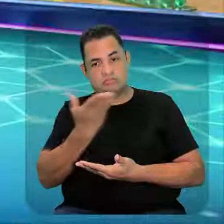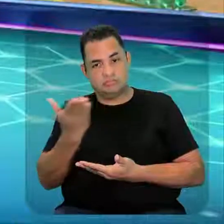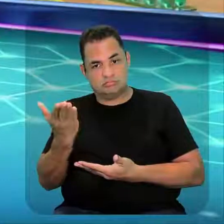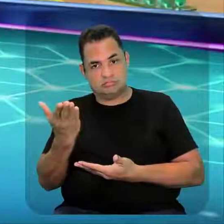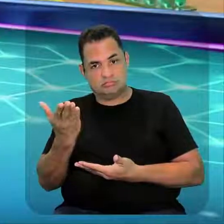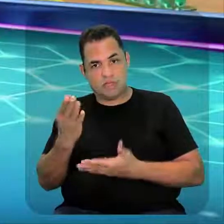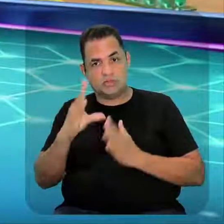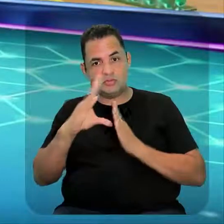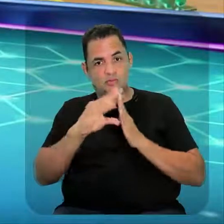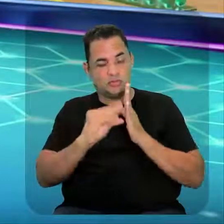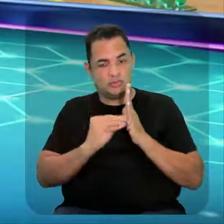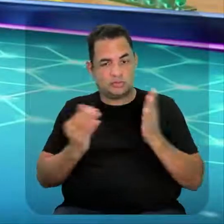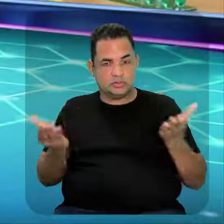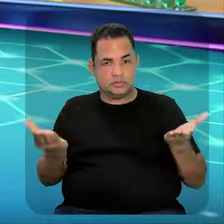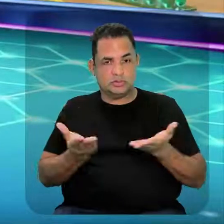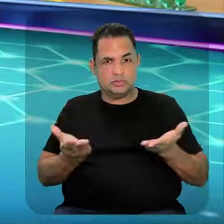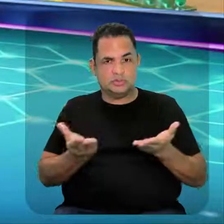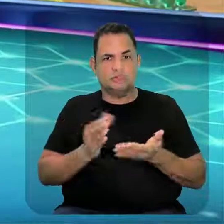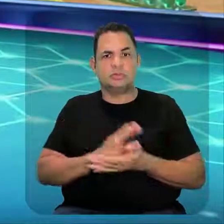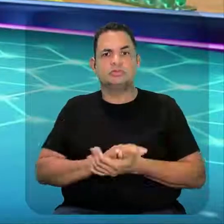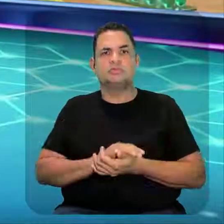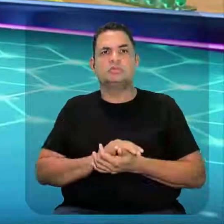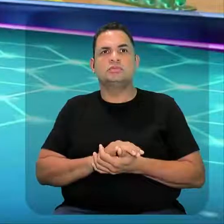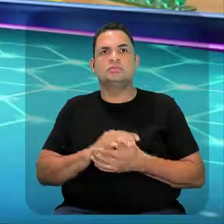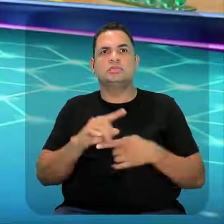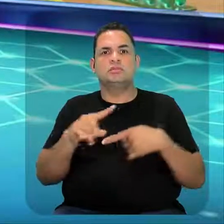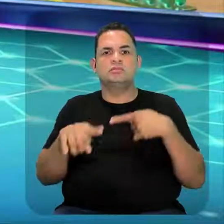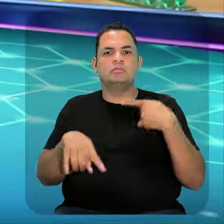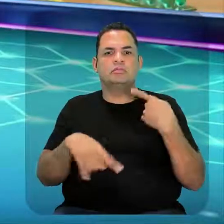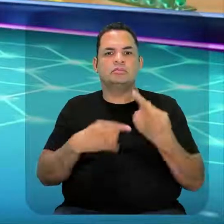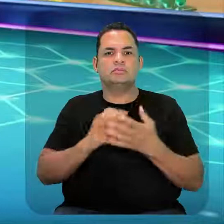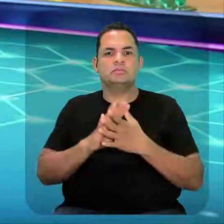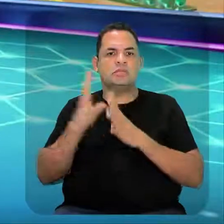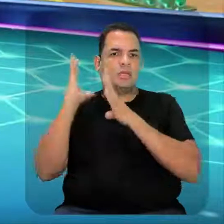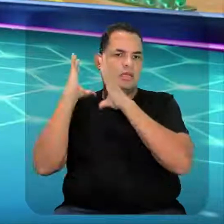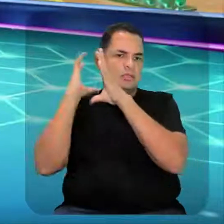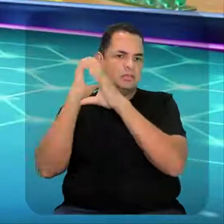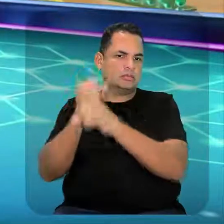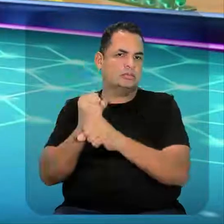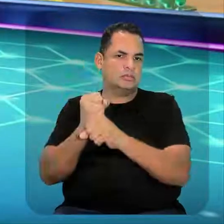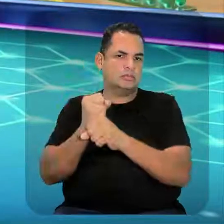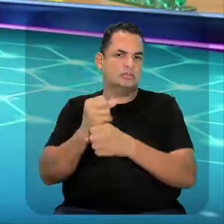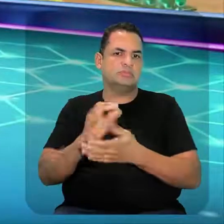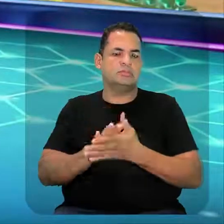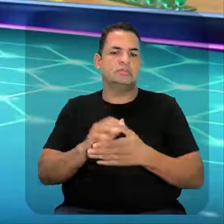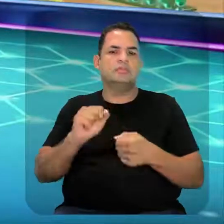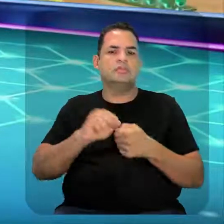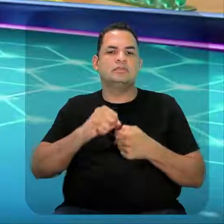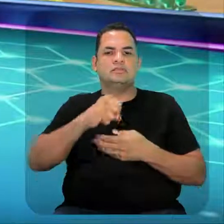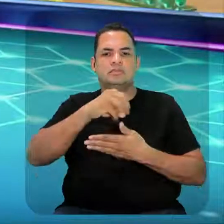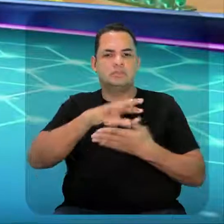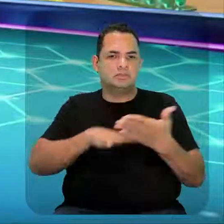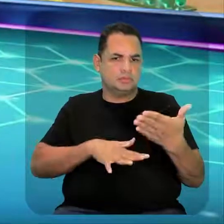o nosso conteúdo de hoje a gente vai já já agora fazer a revisão para você fazer a atividade